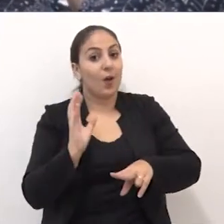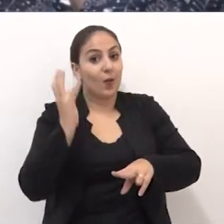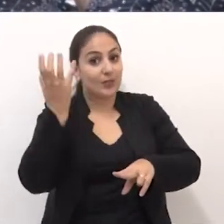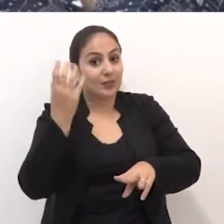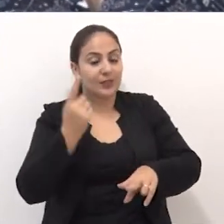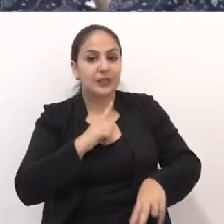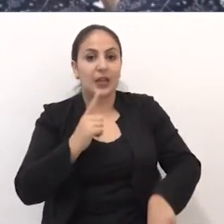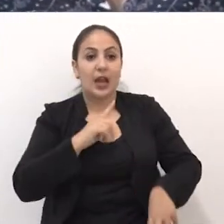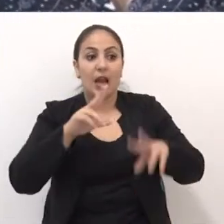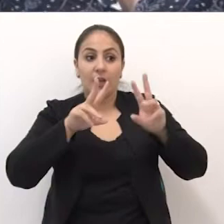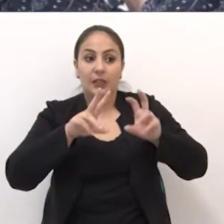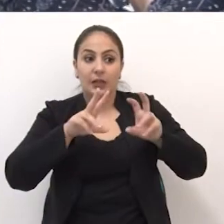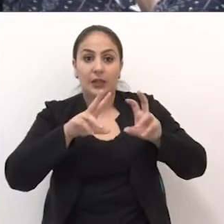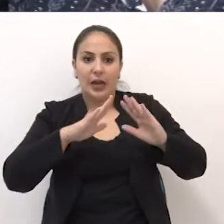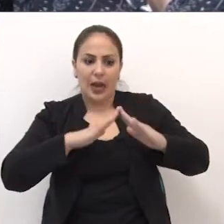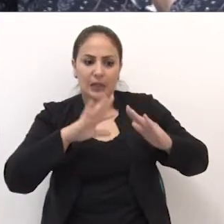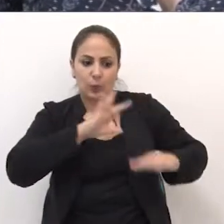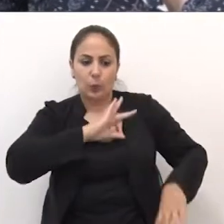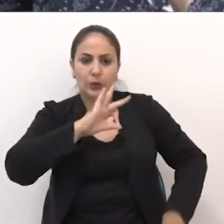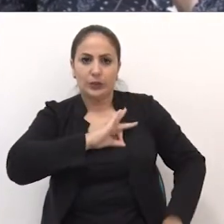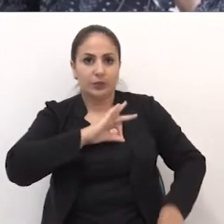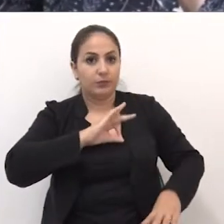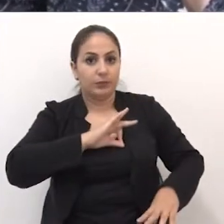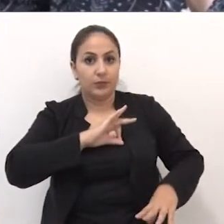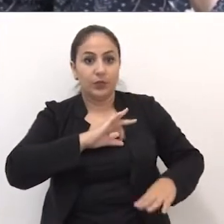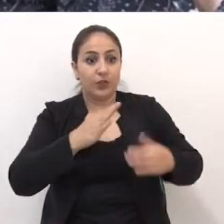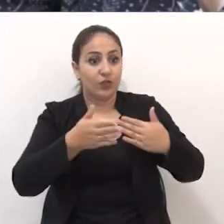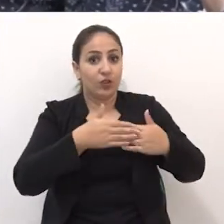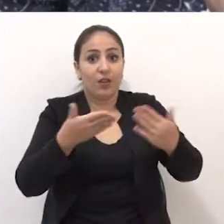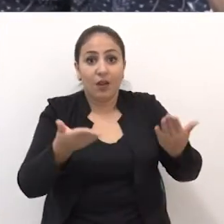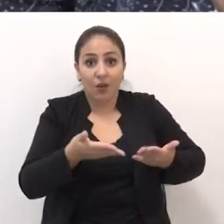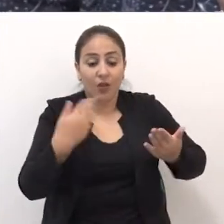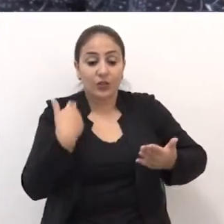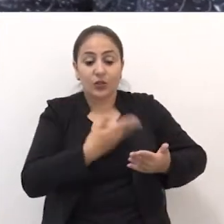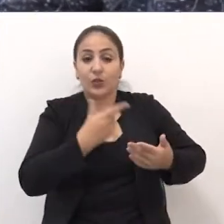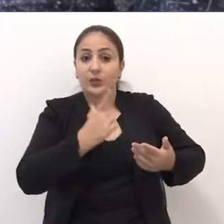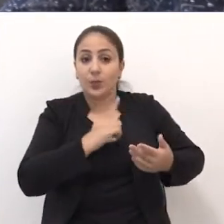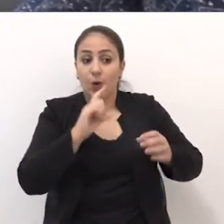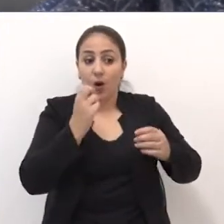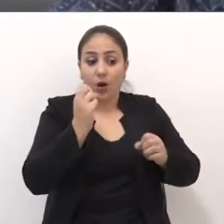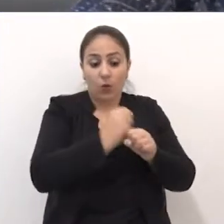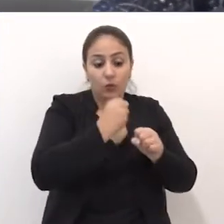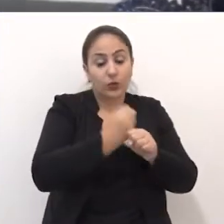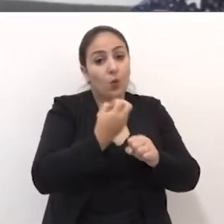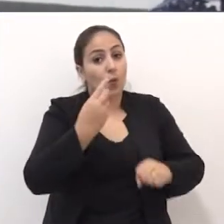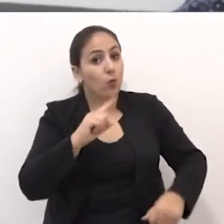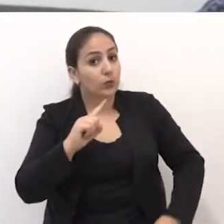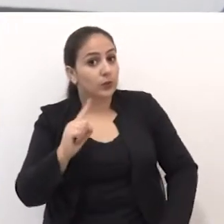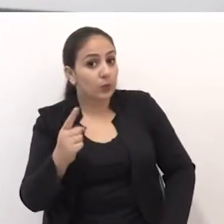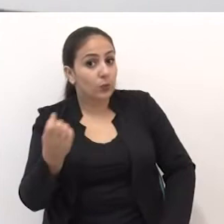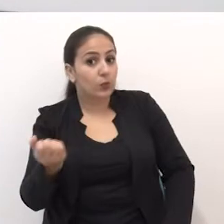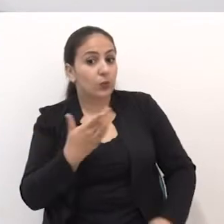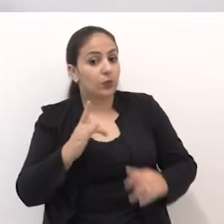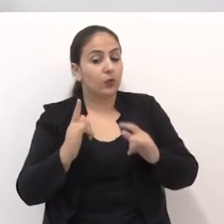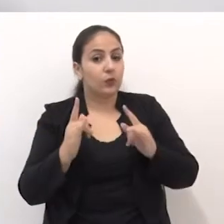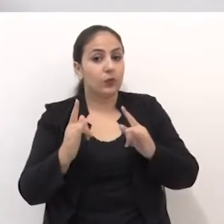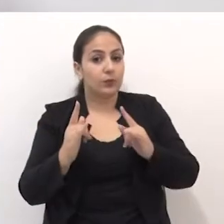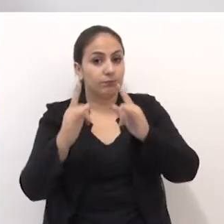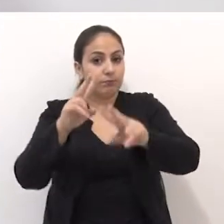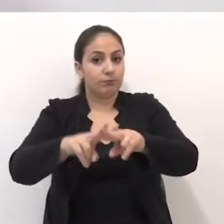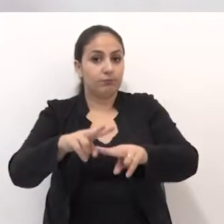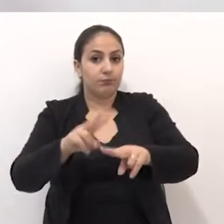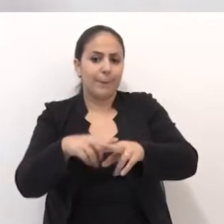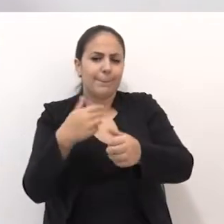a casa da polícia foi interditada agora. Nós temos aí a questão da construção ou não do novo presídio e nas